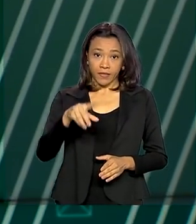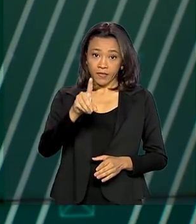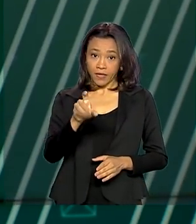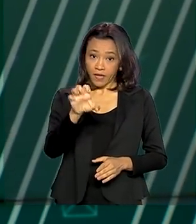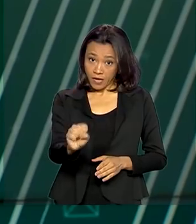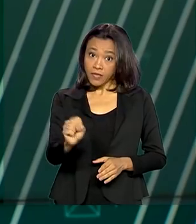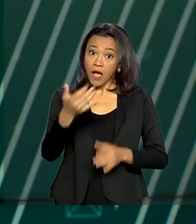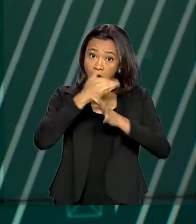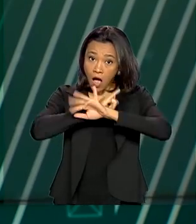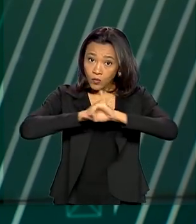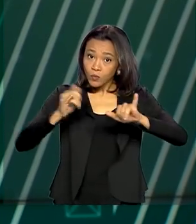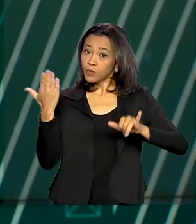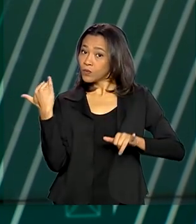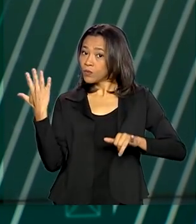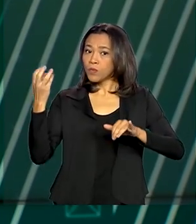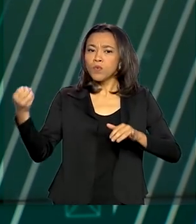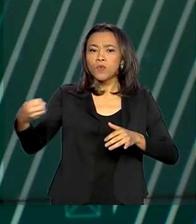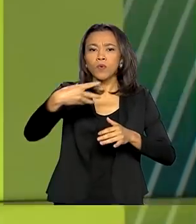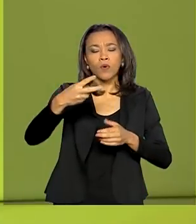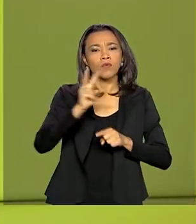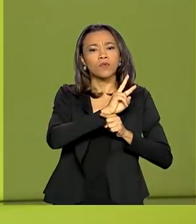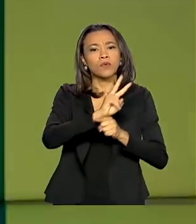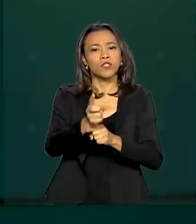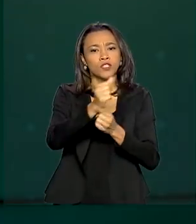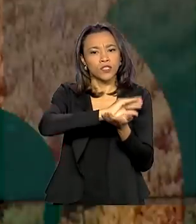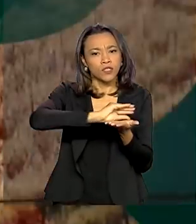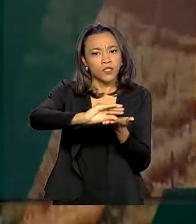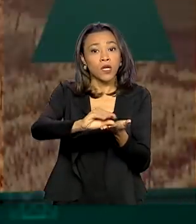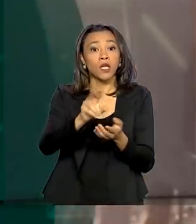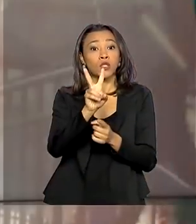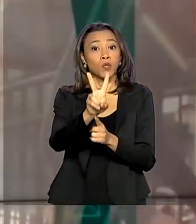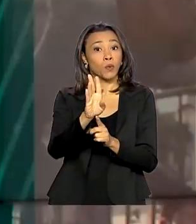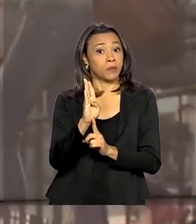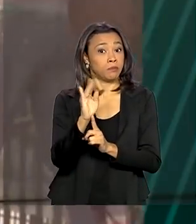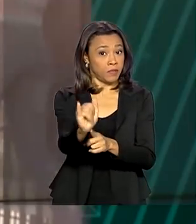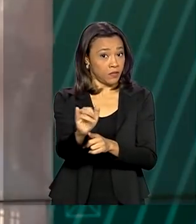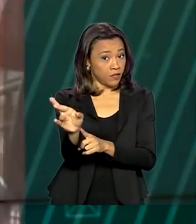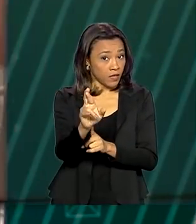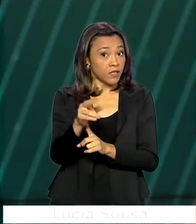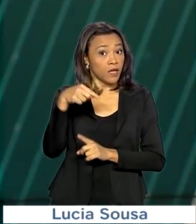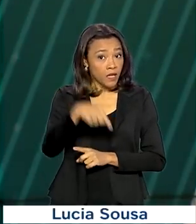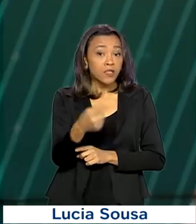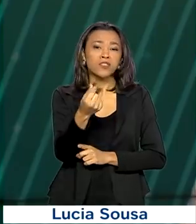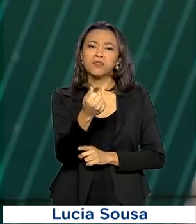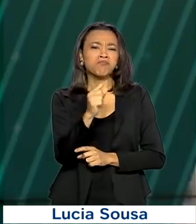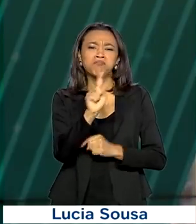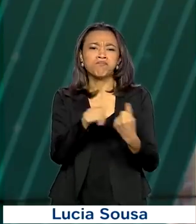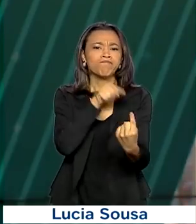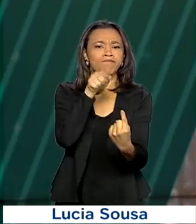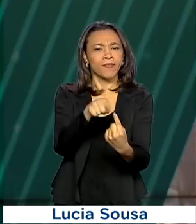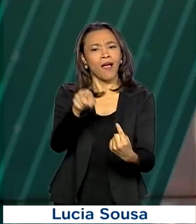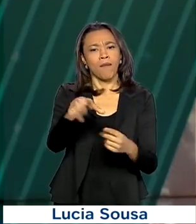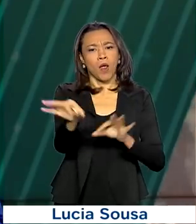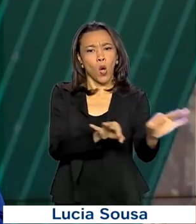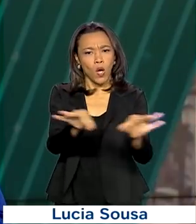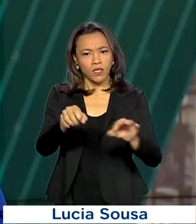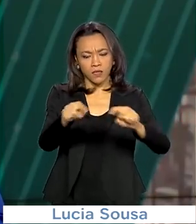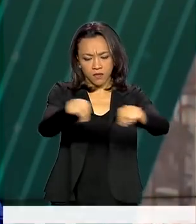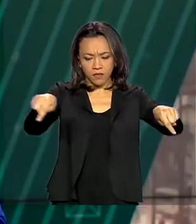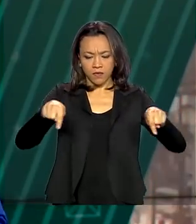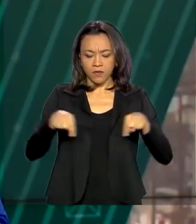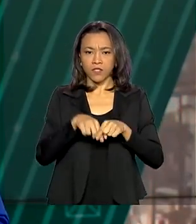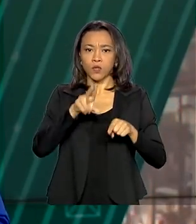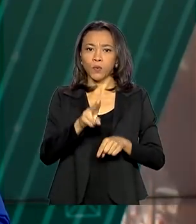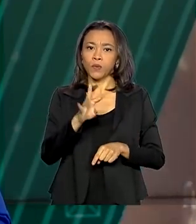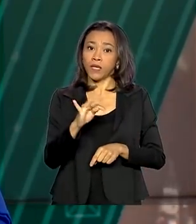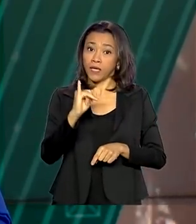anunciou uma nova linha de financiamento de 2 bilhões de reais. Os recursos são para montagem de UTIs e ampliação